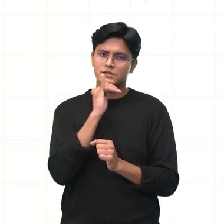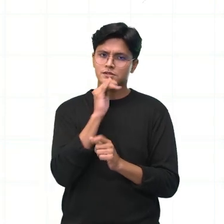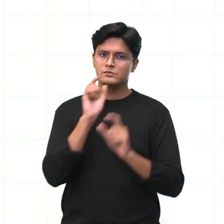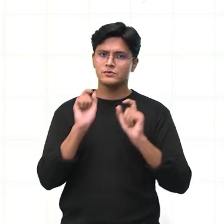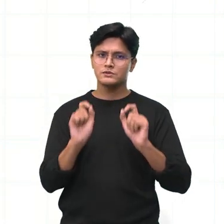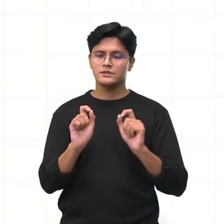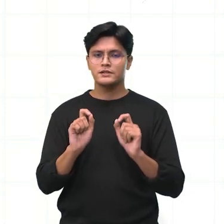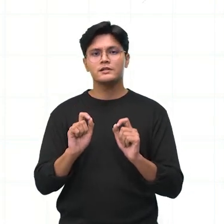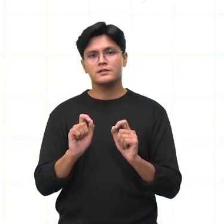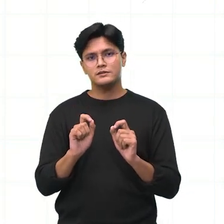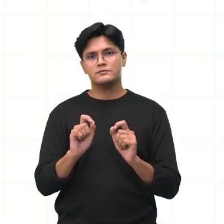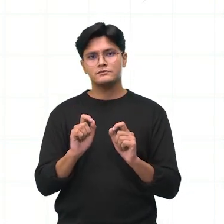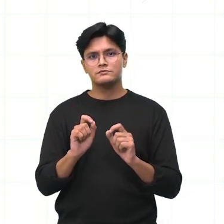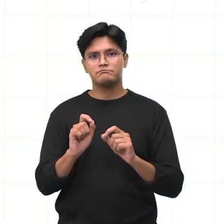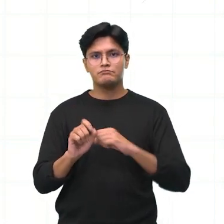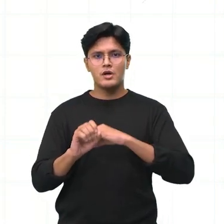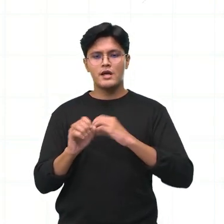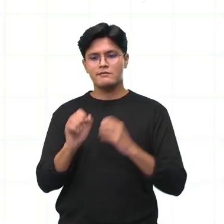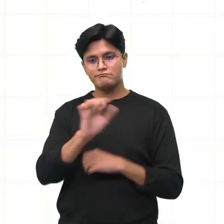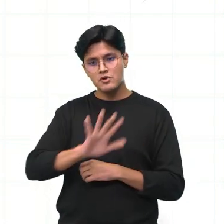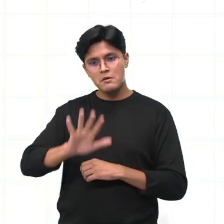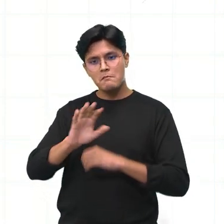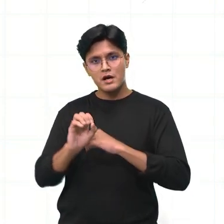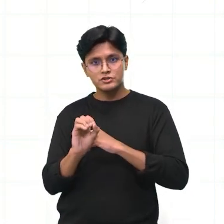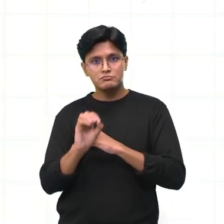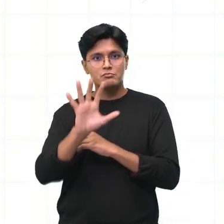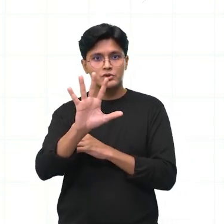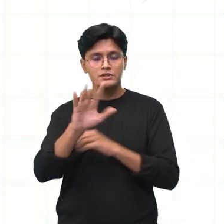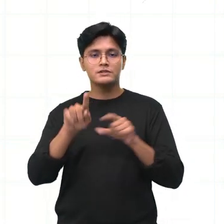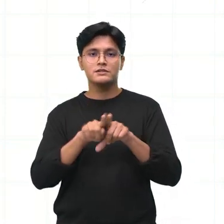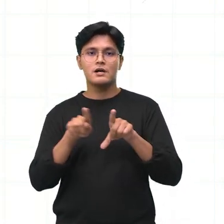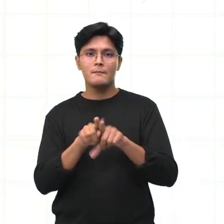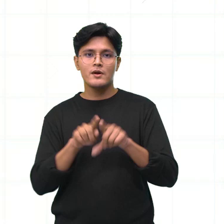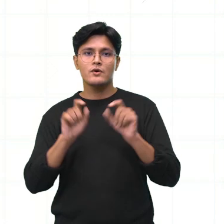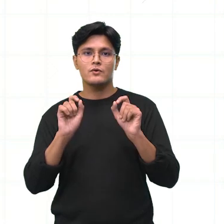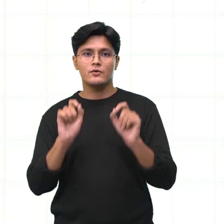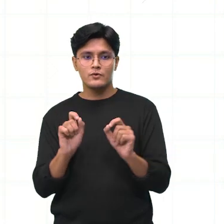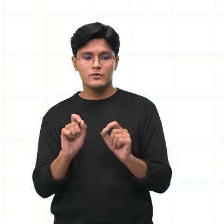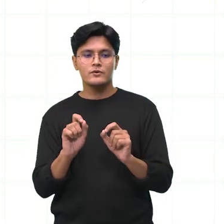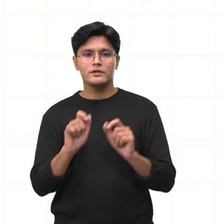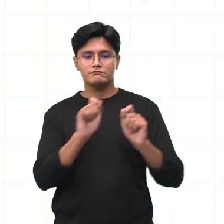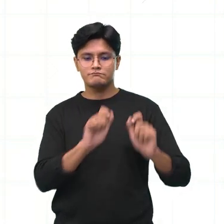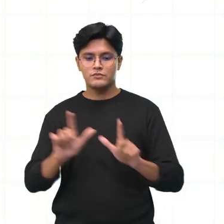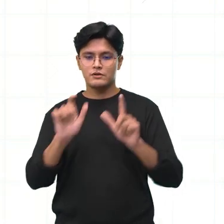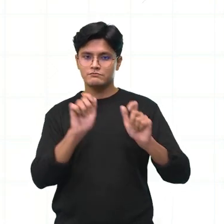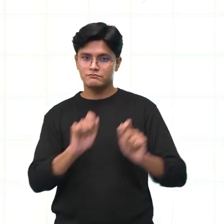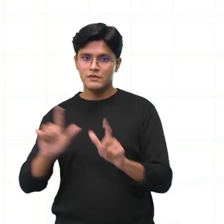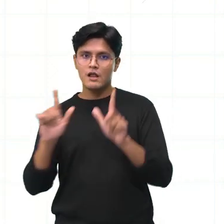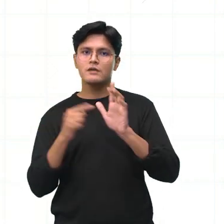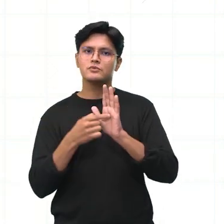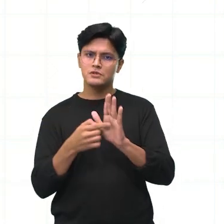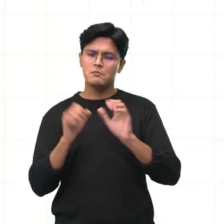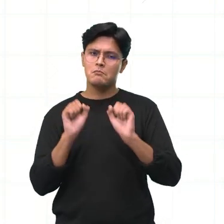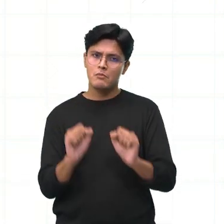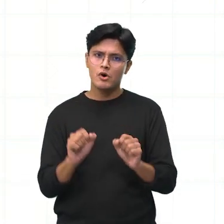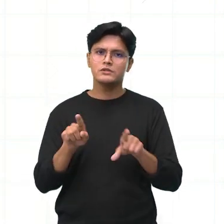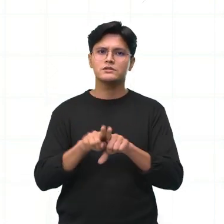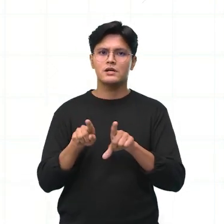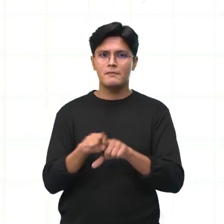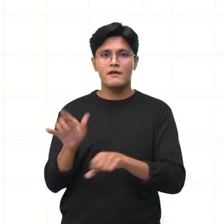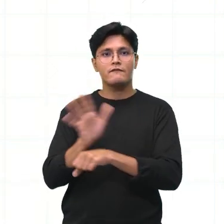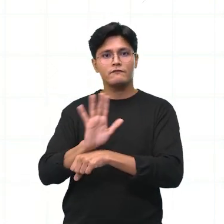uma, a projeção de imagens, né, projeção também de slides ali, naquele momento, um vídeo,